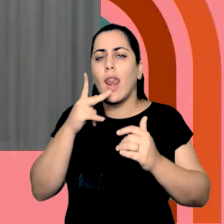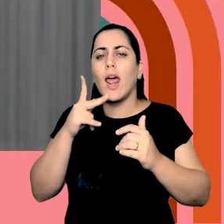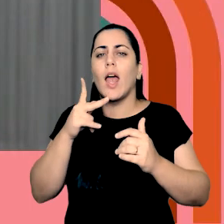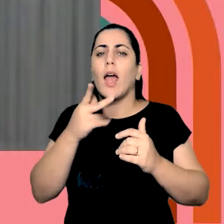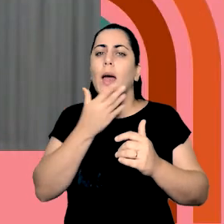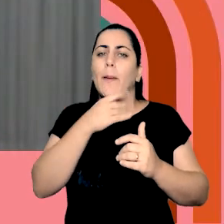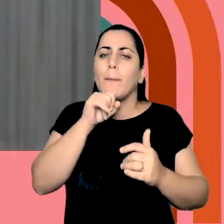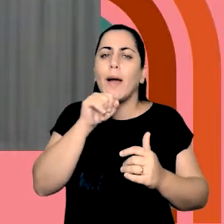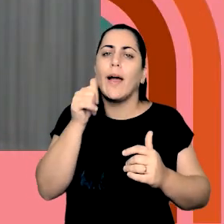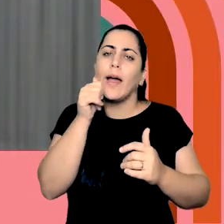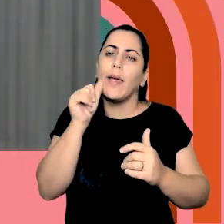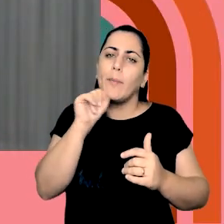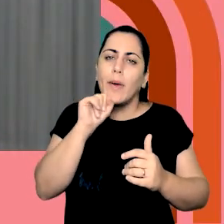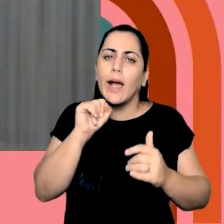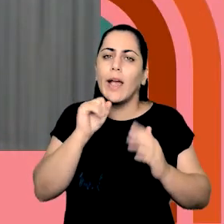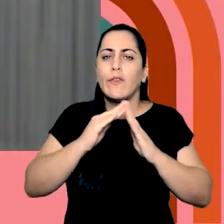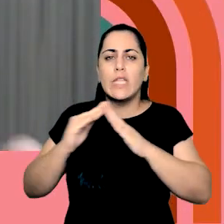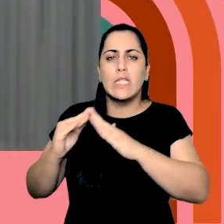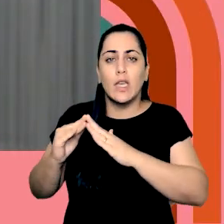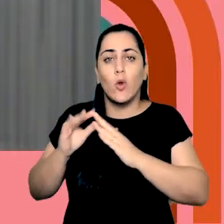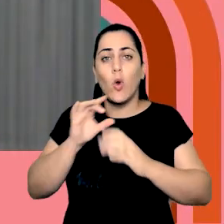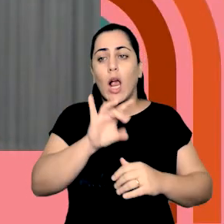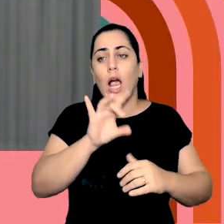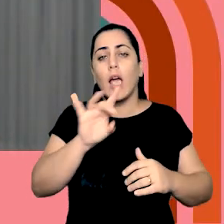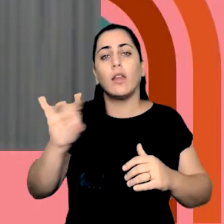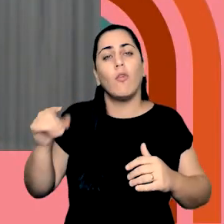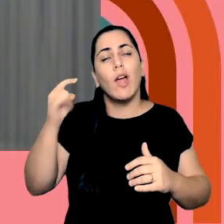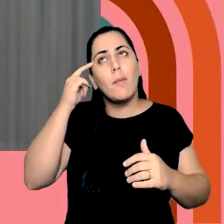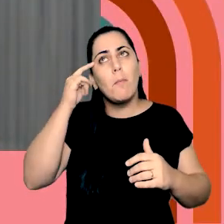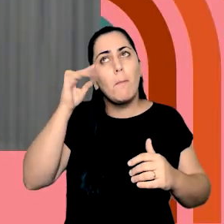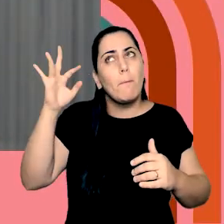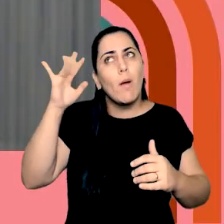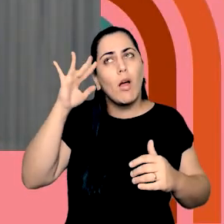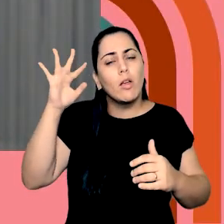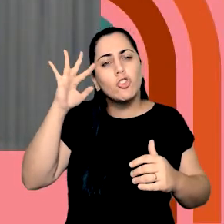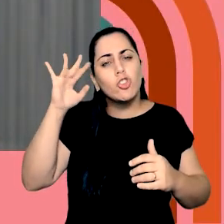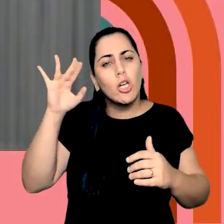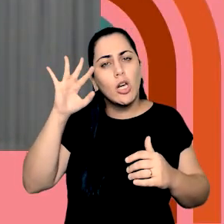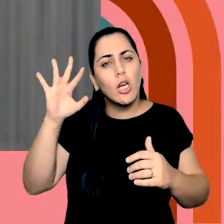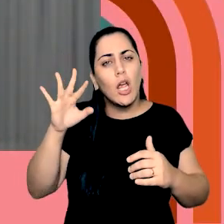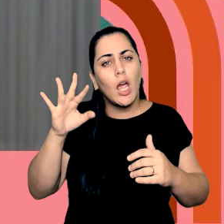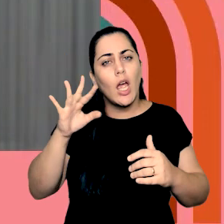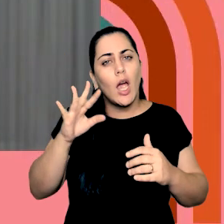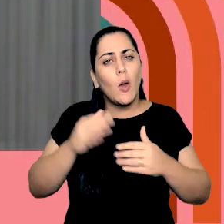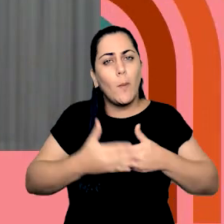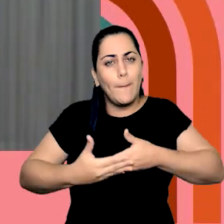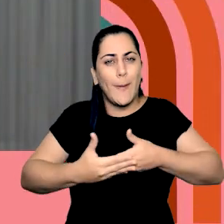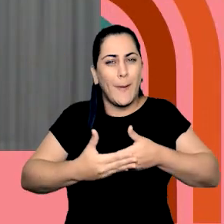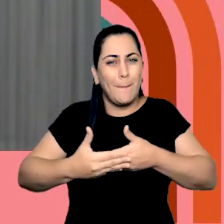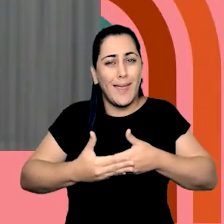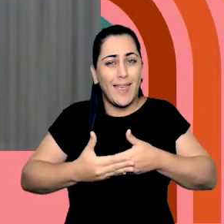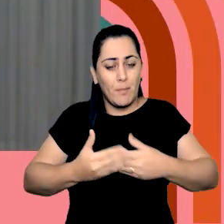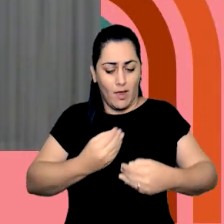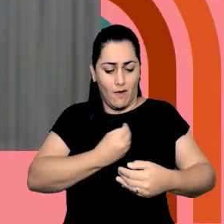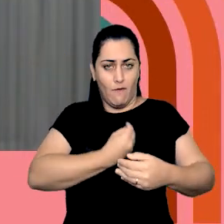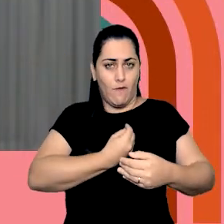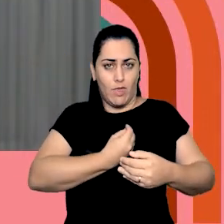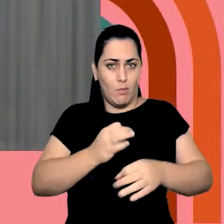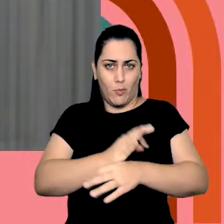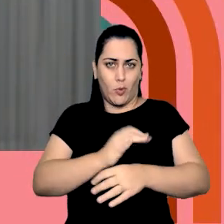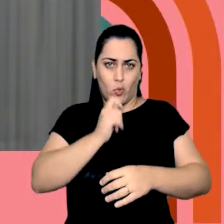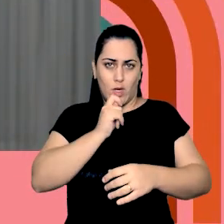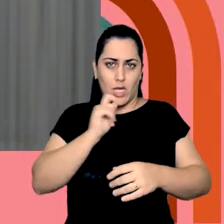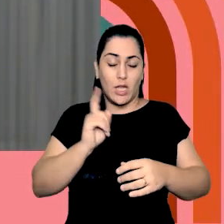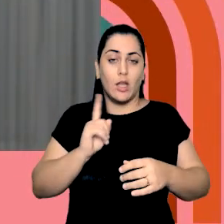vizinhos, cada pessoa vai fazer uma imagem daquele feto, que ainda não tem vida, e essa